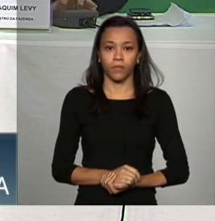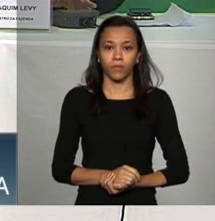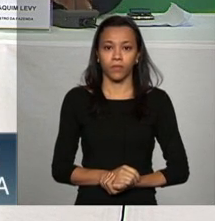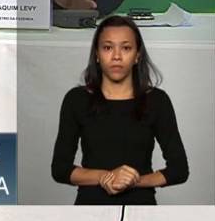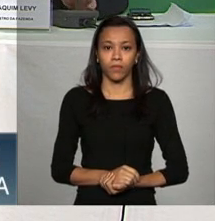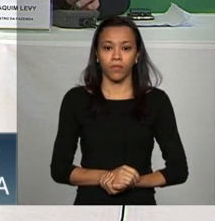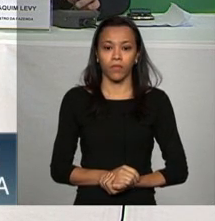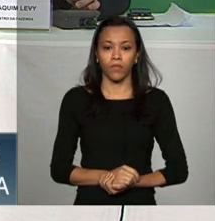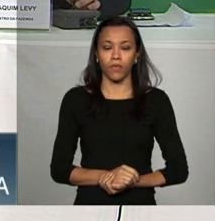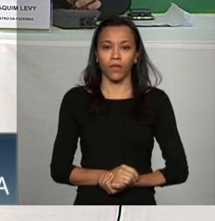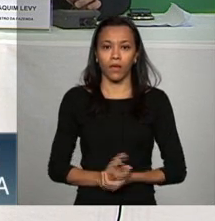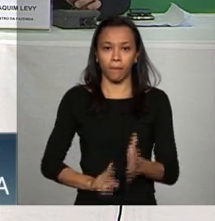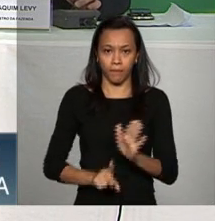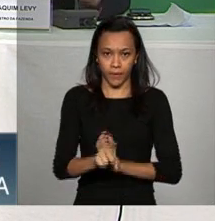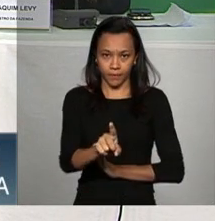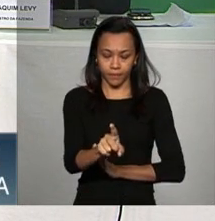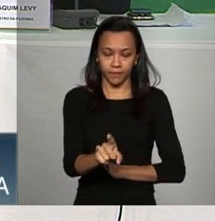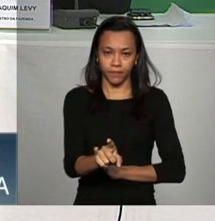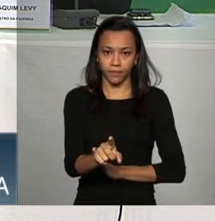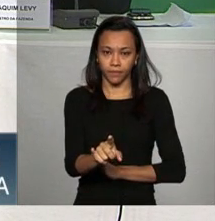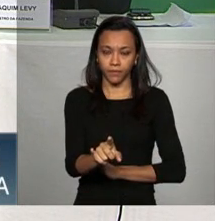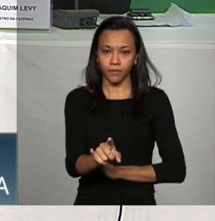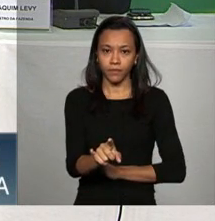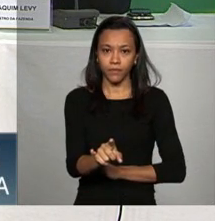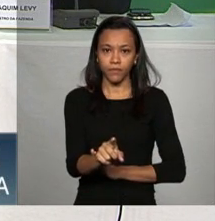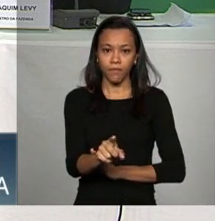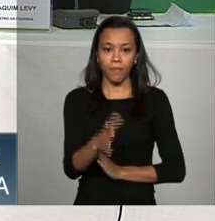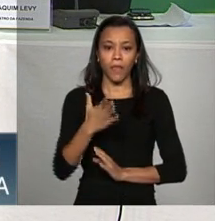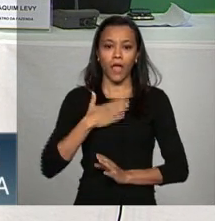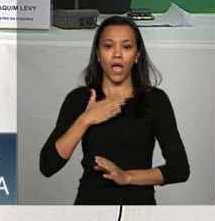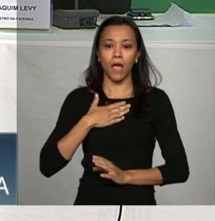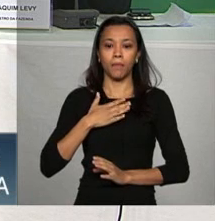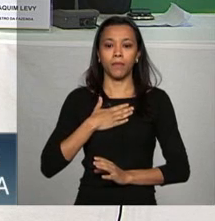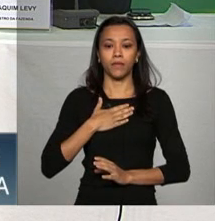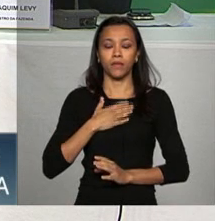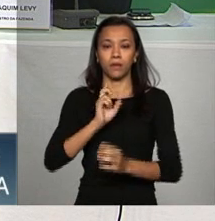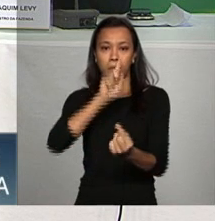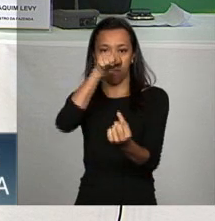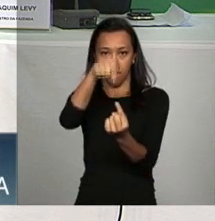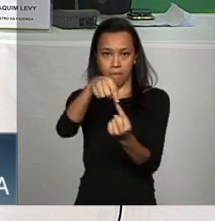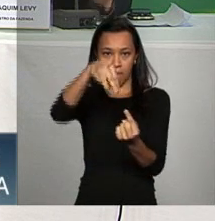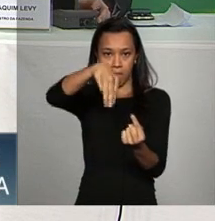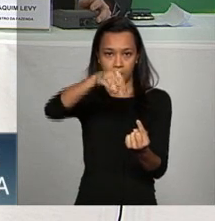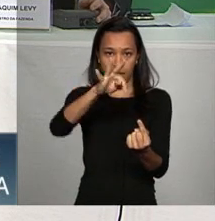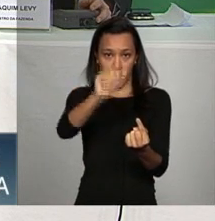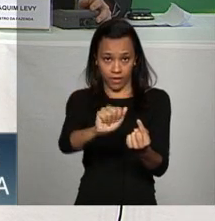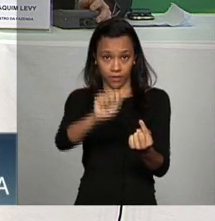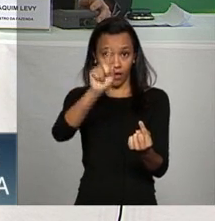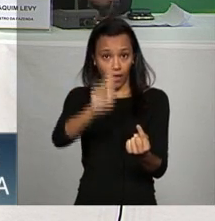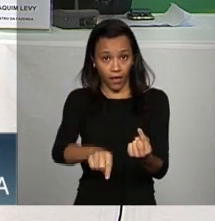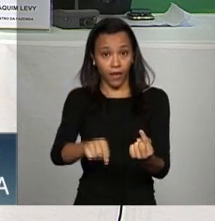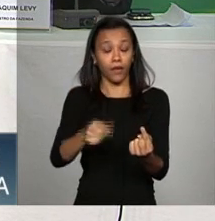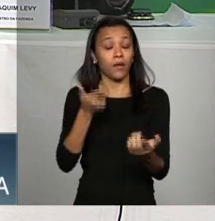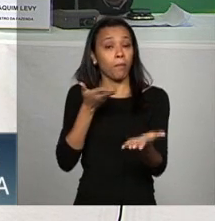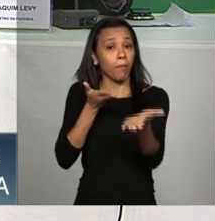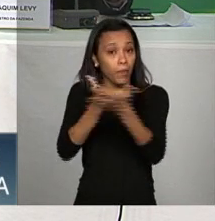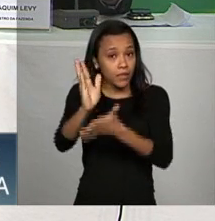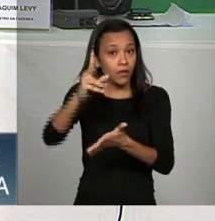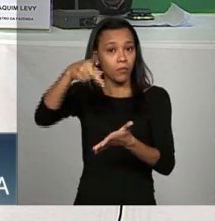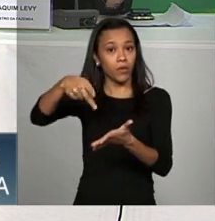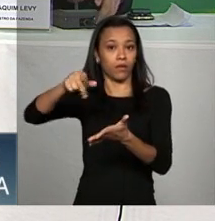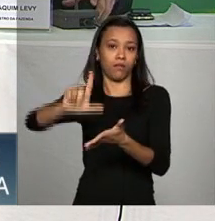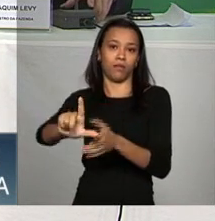por favor Geraldo olha veja só como eu disse por enquanto a minha meta é conseguir passar o PL da desoneração porque isso é